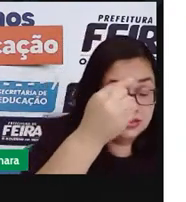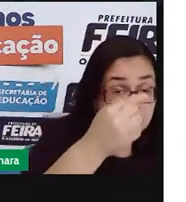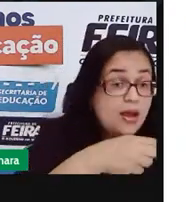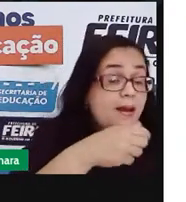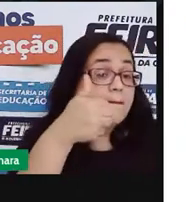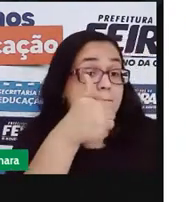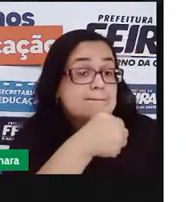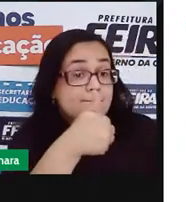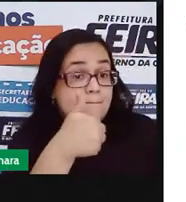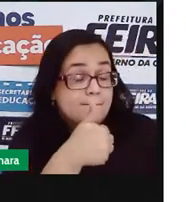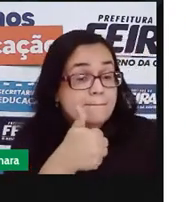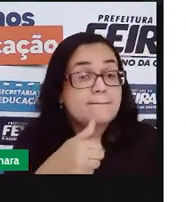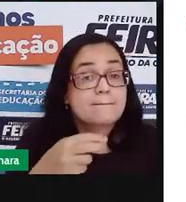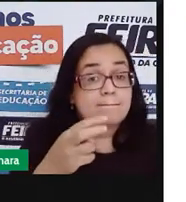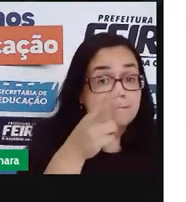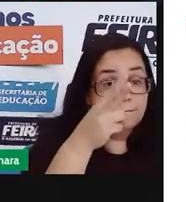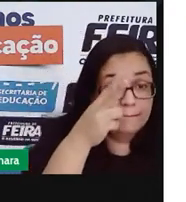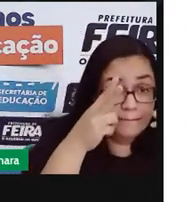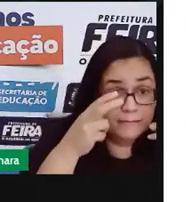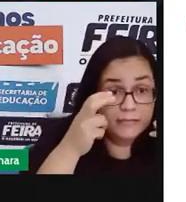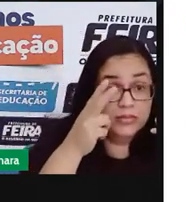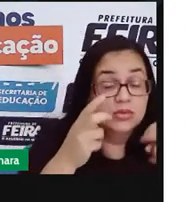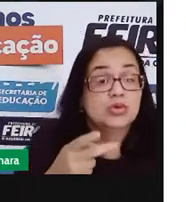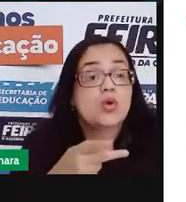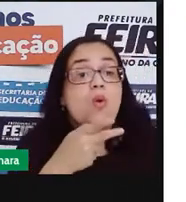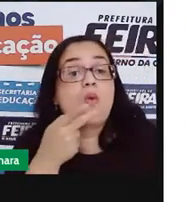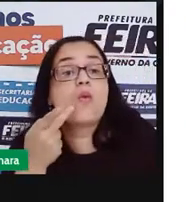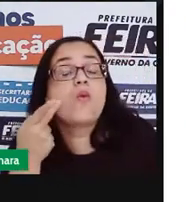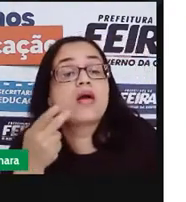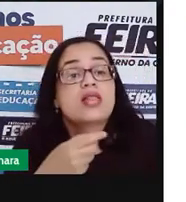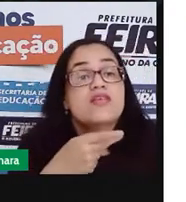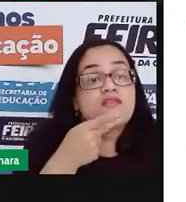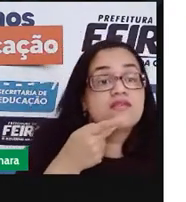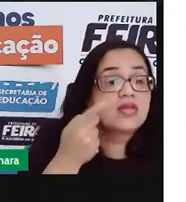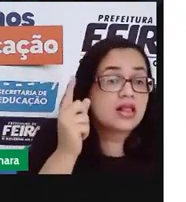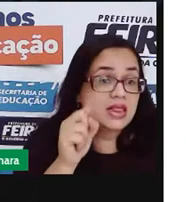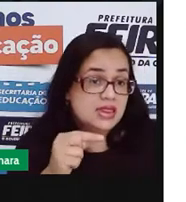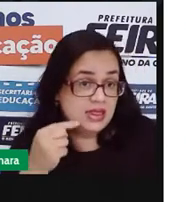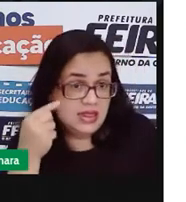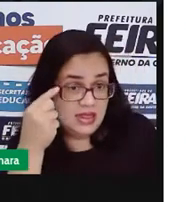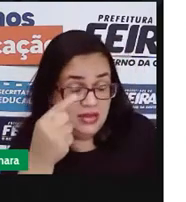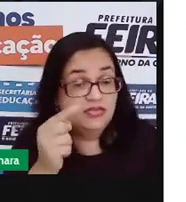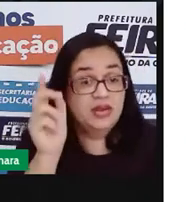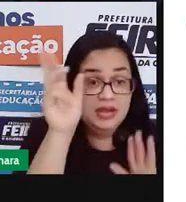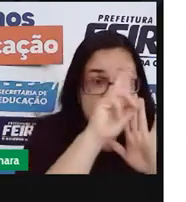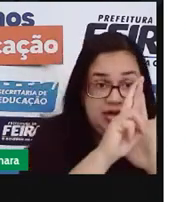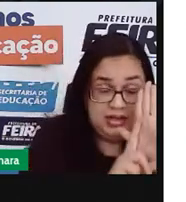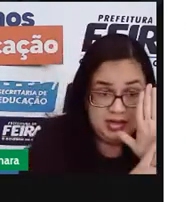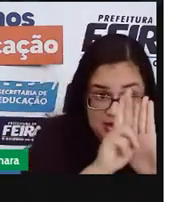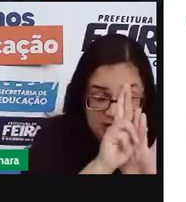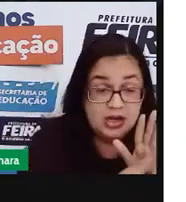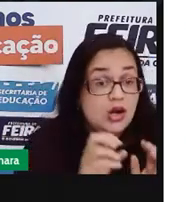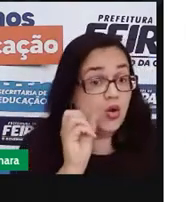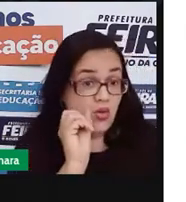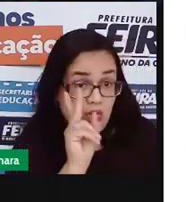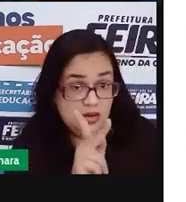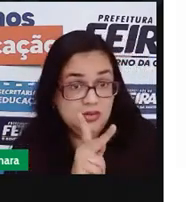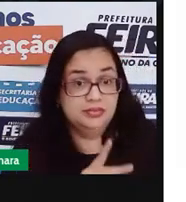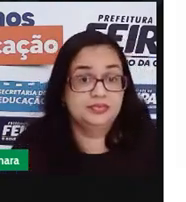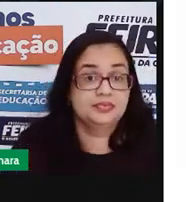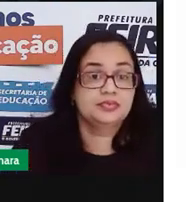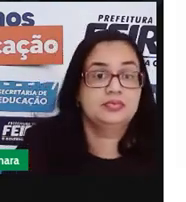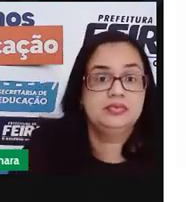Primeiro, vamos perceber como a gente pronuncia. Depois a gente vê a regra. Combinado? Vamos lá.